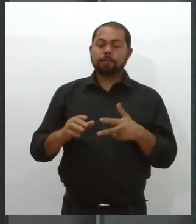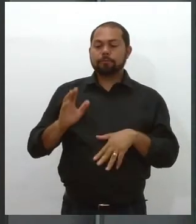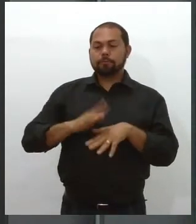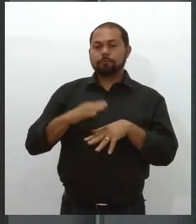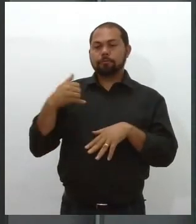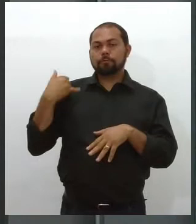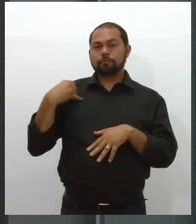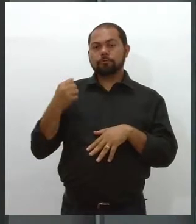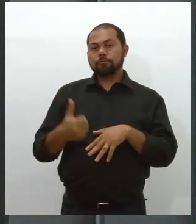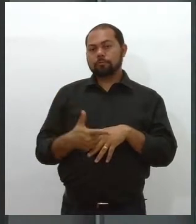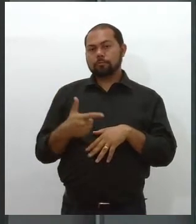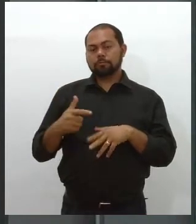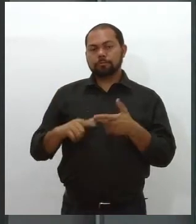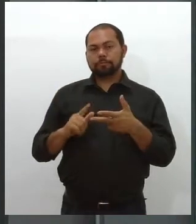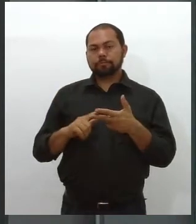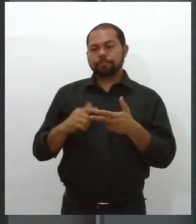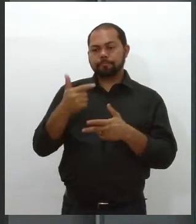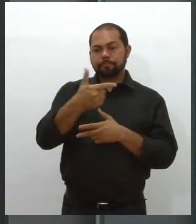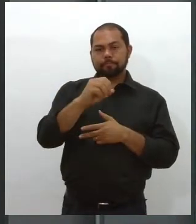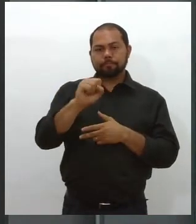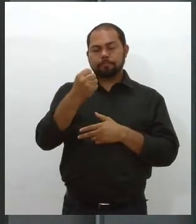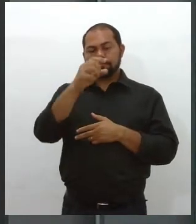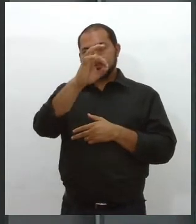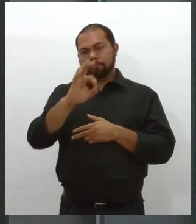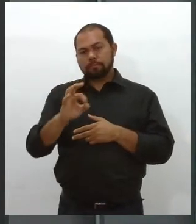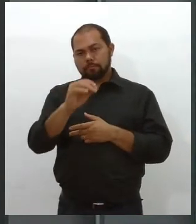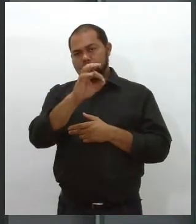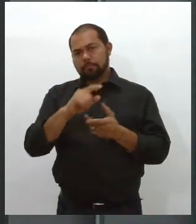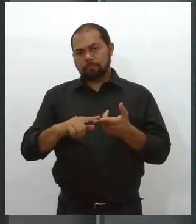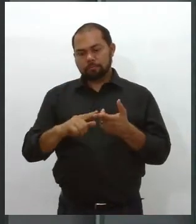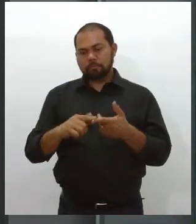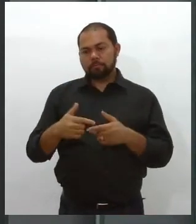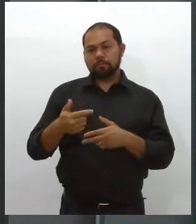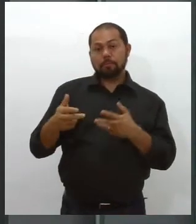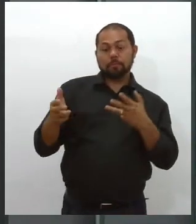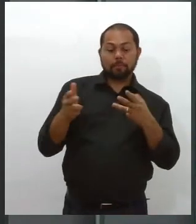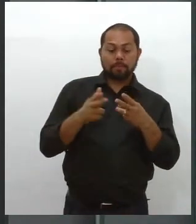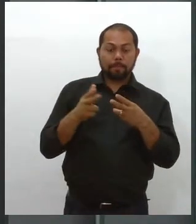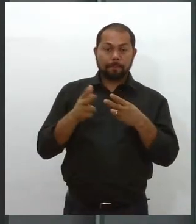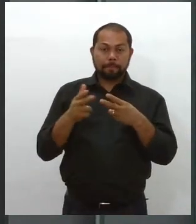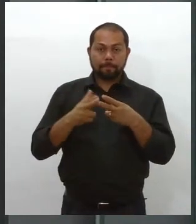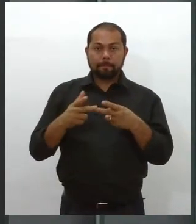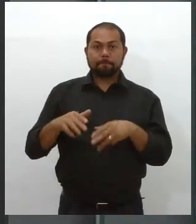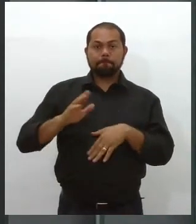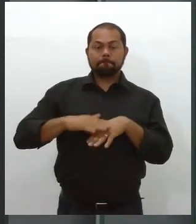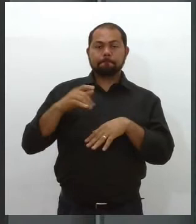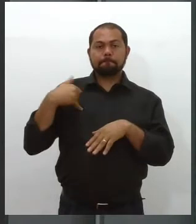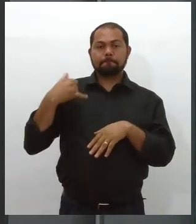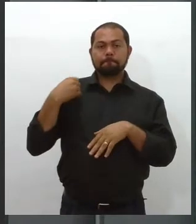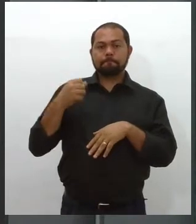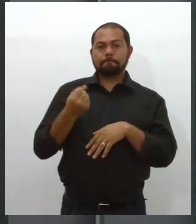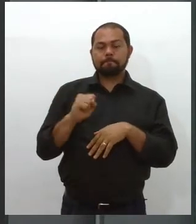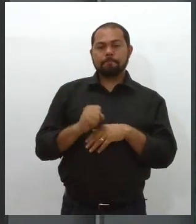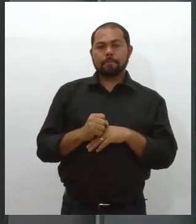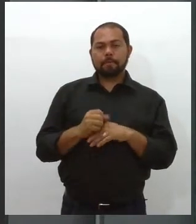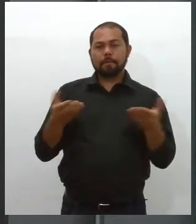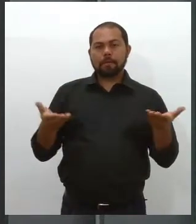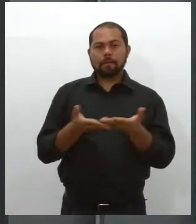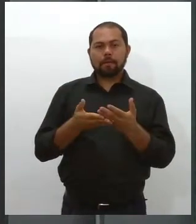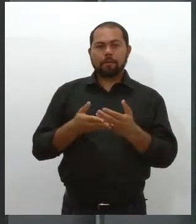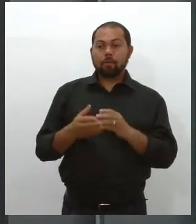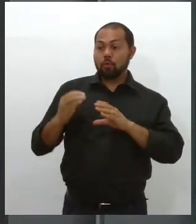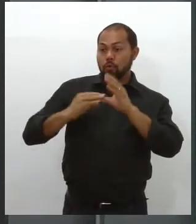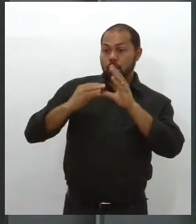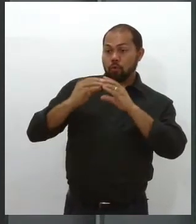28% com a segunda dose de reforço para a população maior de 18. Agora o assunto é sobre o concurso do